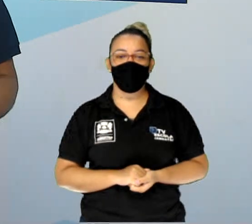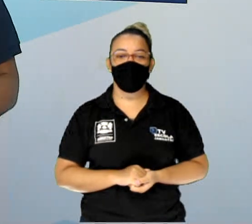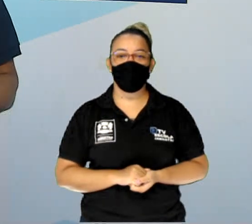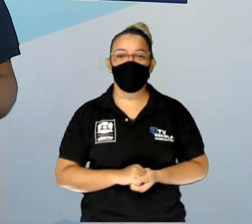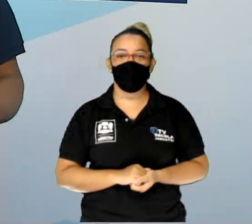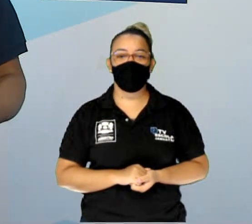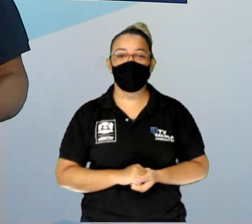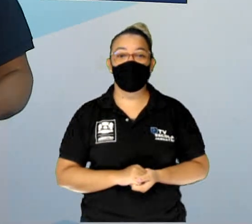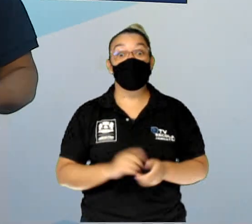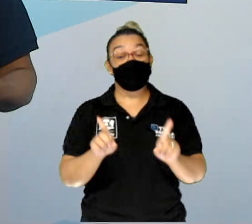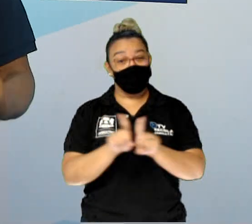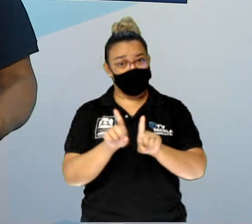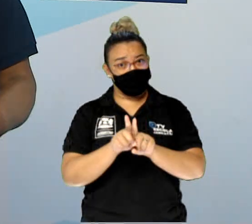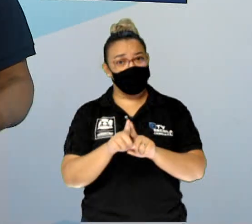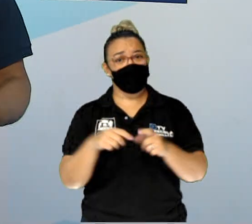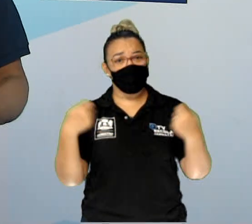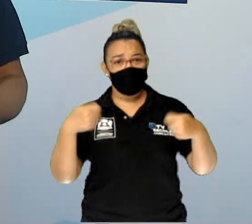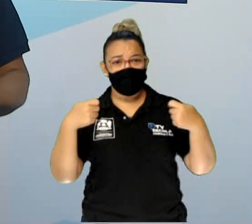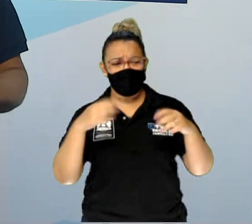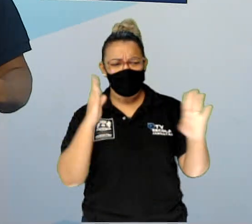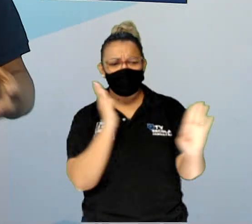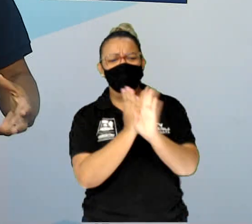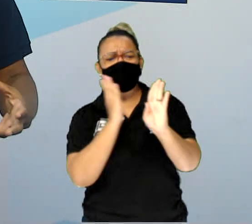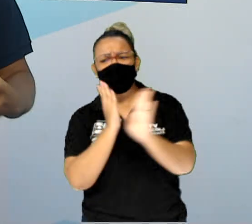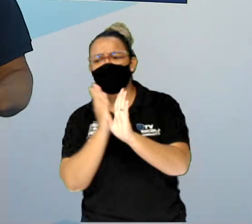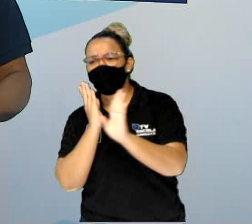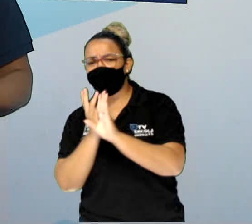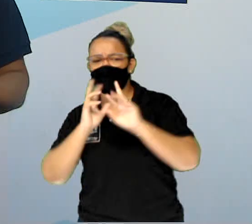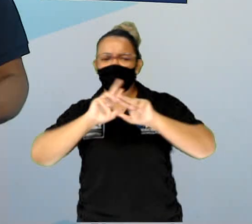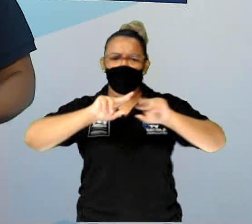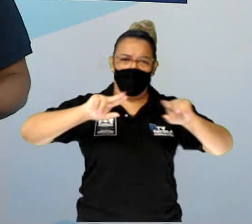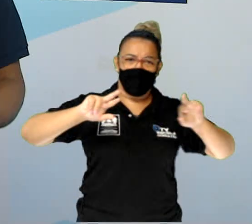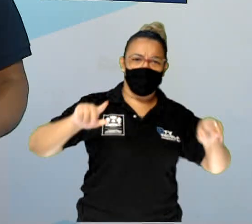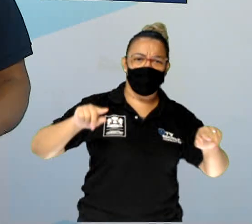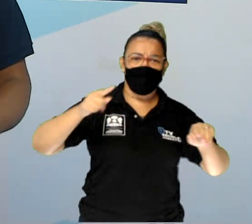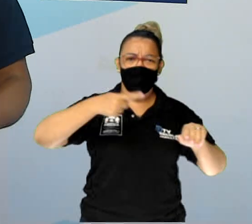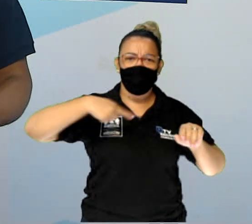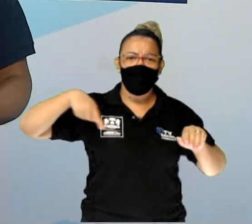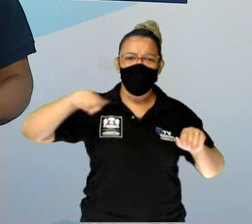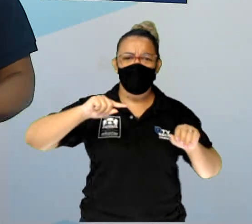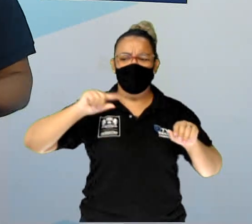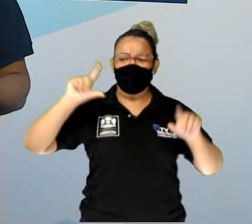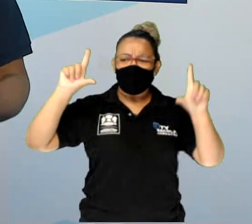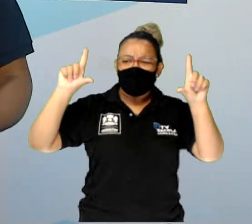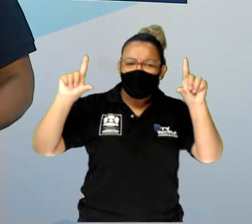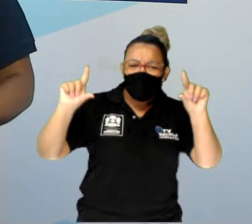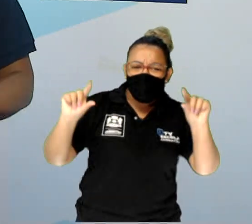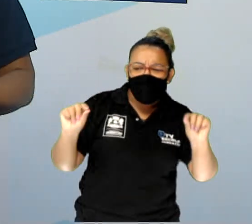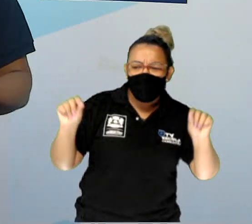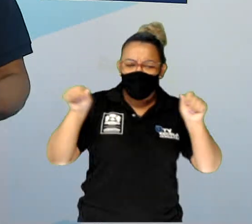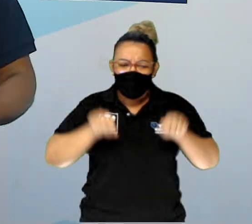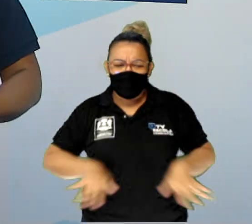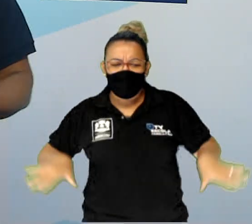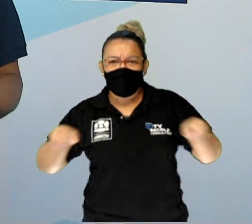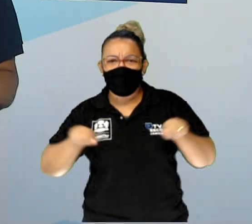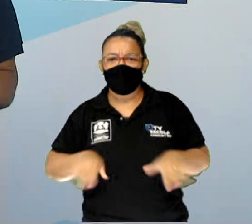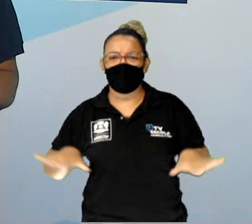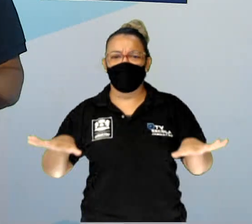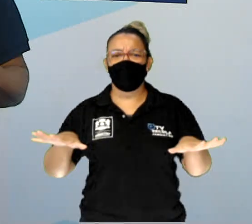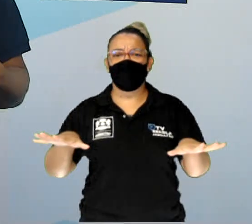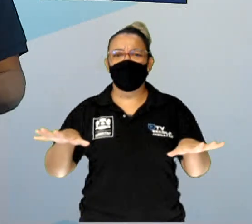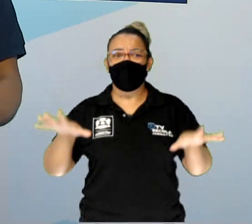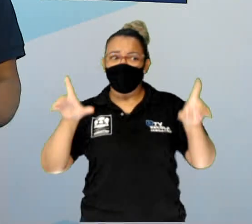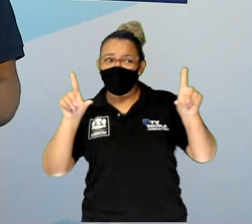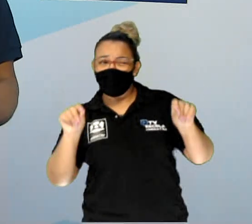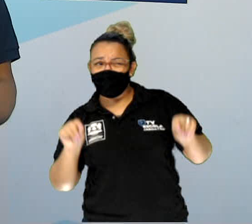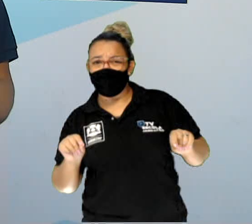Temos que encontrar formas de como agir e de como fazer para que